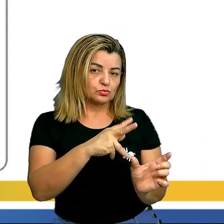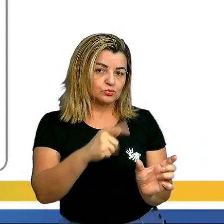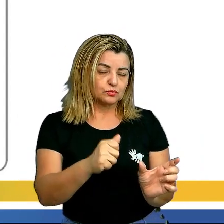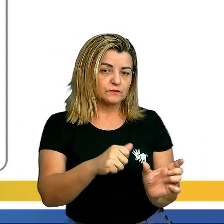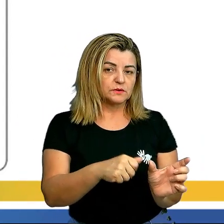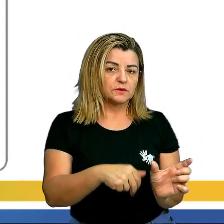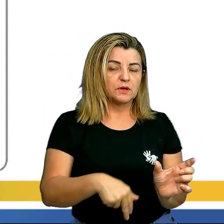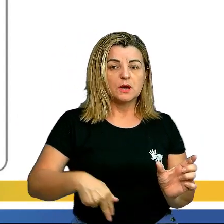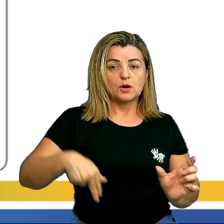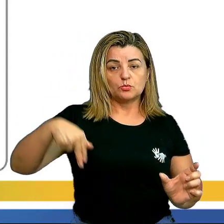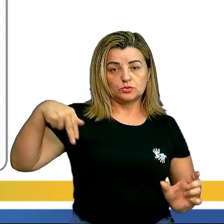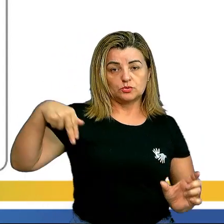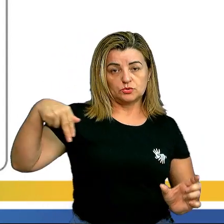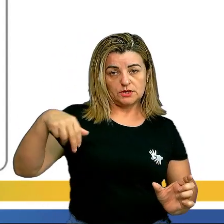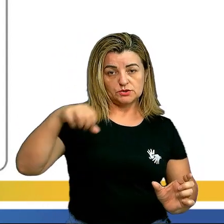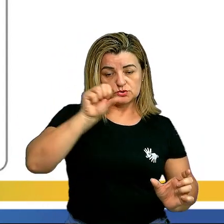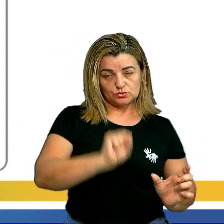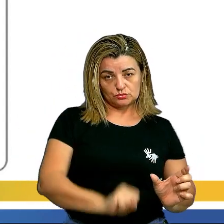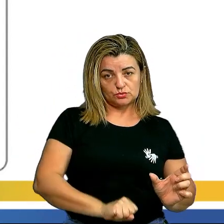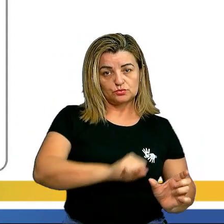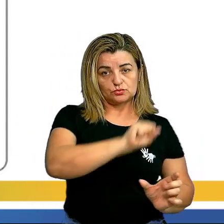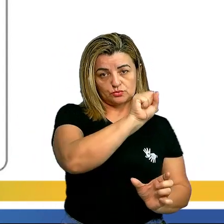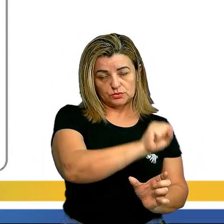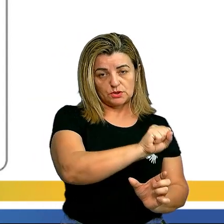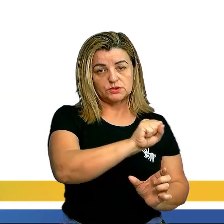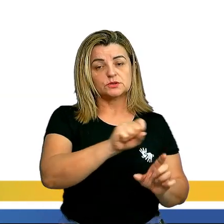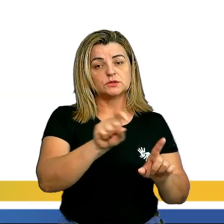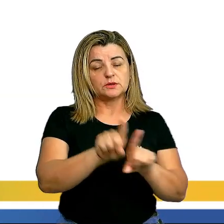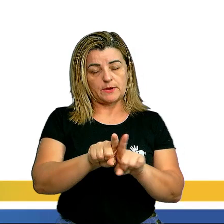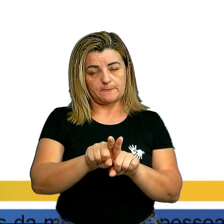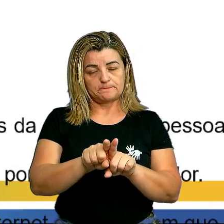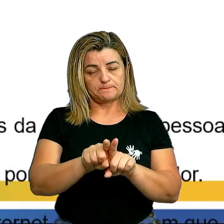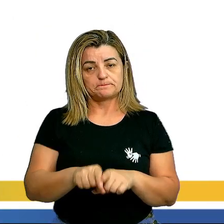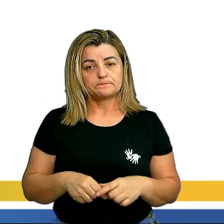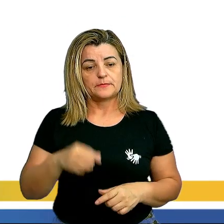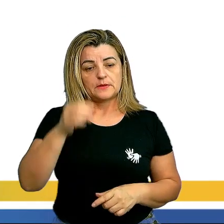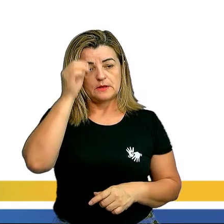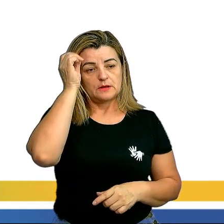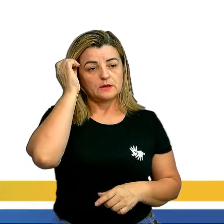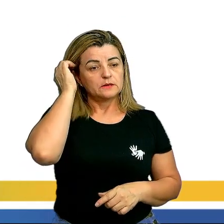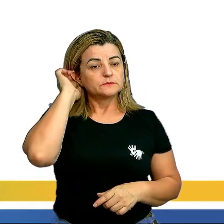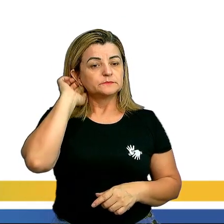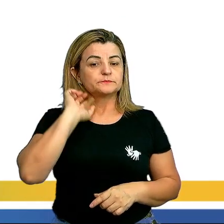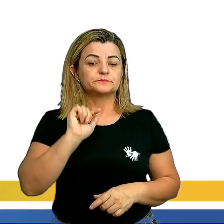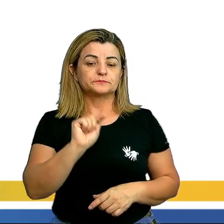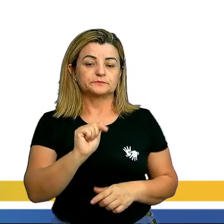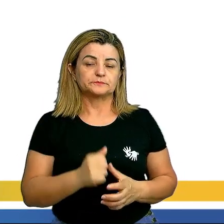nordeste, sudeste, sul e centro-oeste. Então, olha aí.